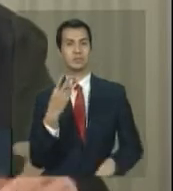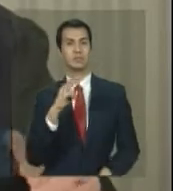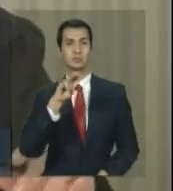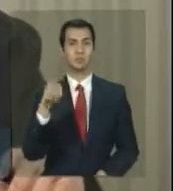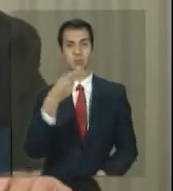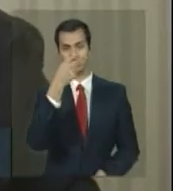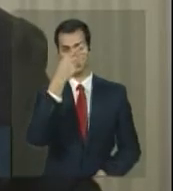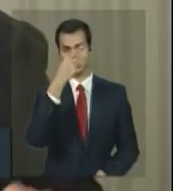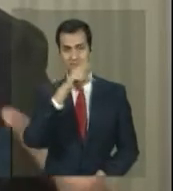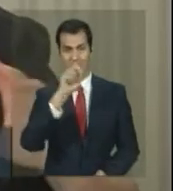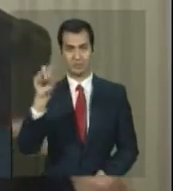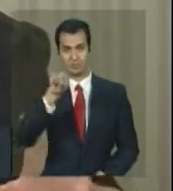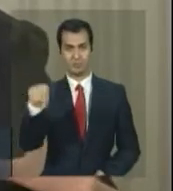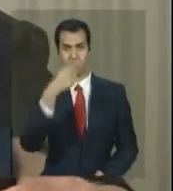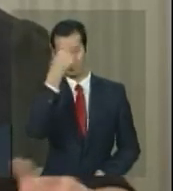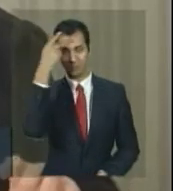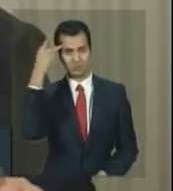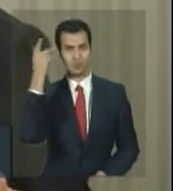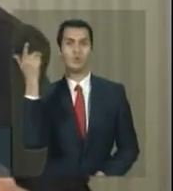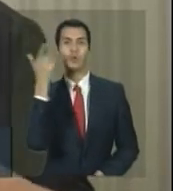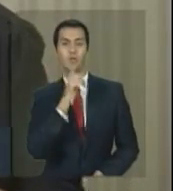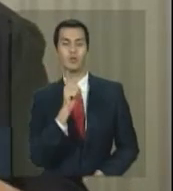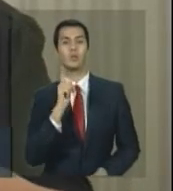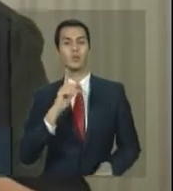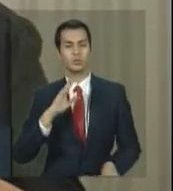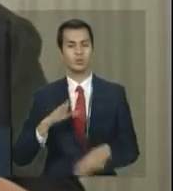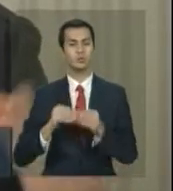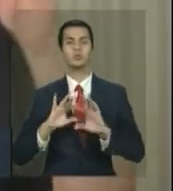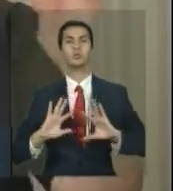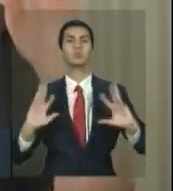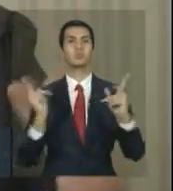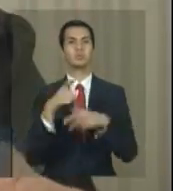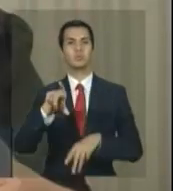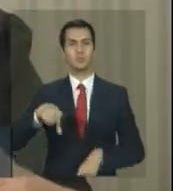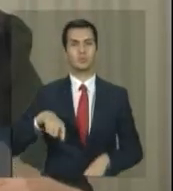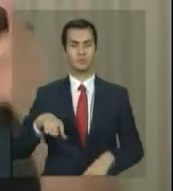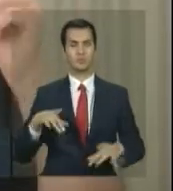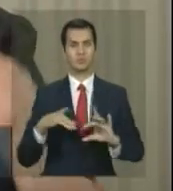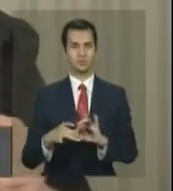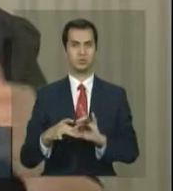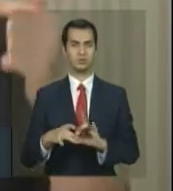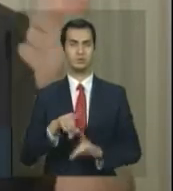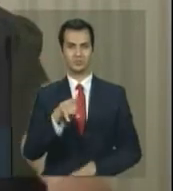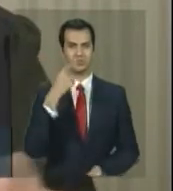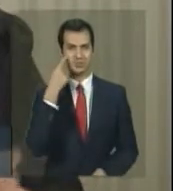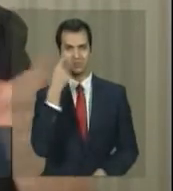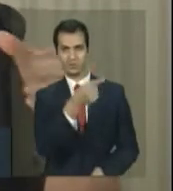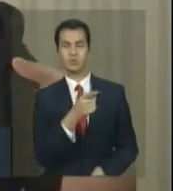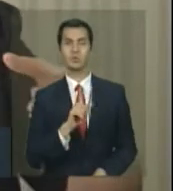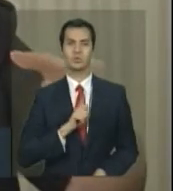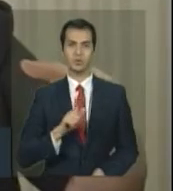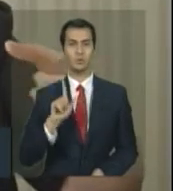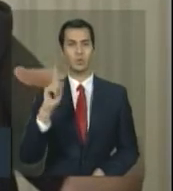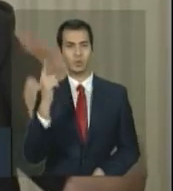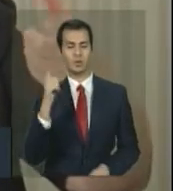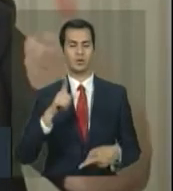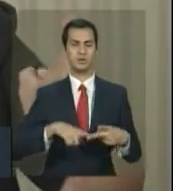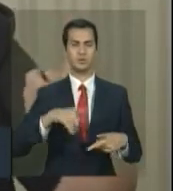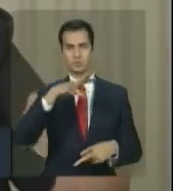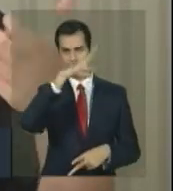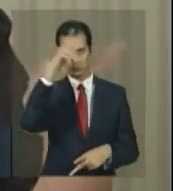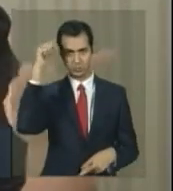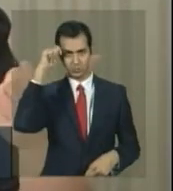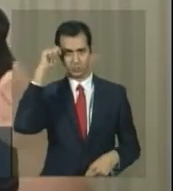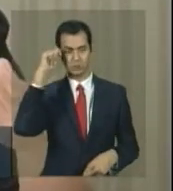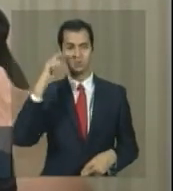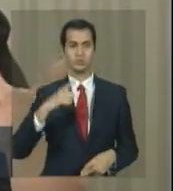sairão à medida que a gente consiga integrar todos os cartões. Os cartões já existem, aquilo que vocês viram afora, Goiás e Mato Grosso, são cartões